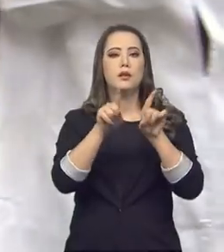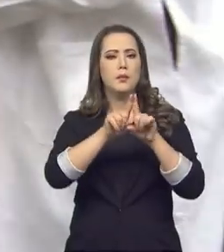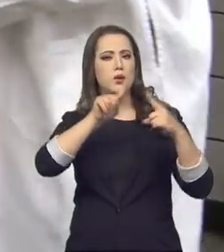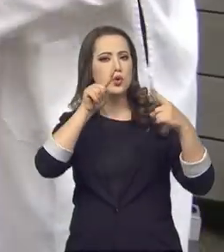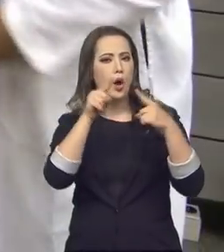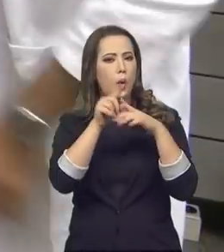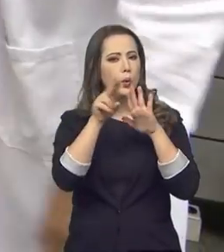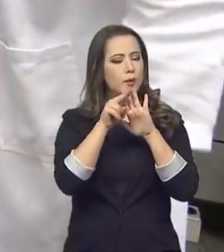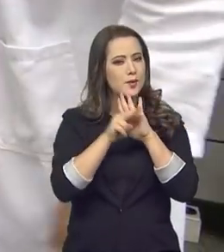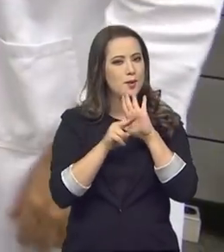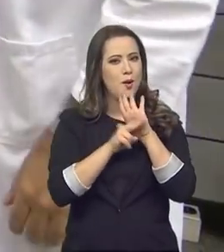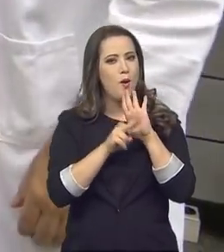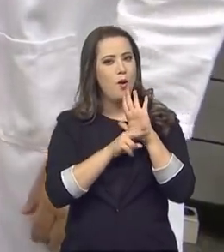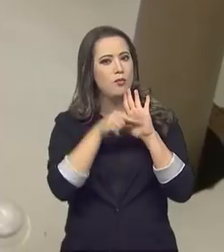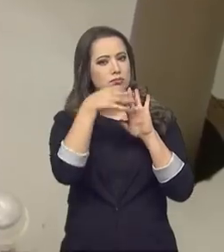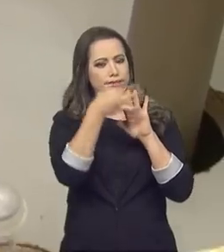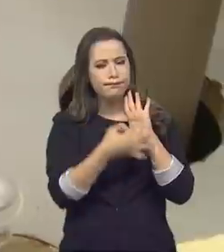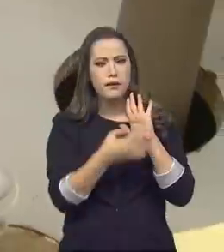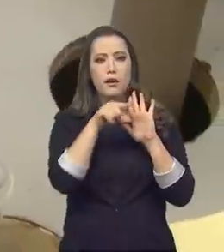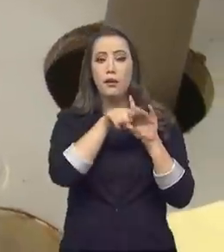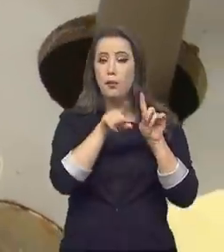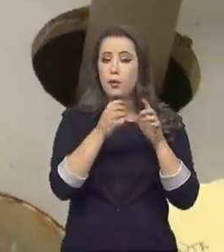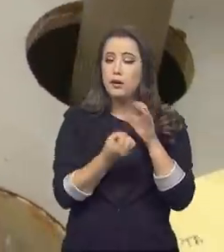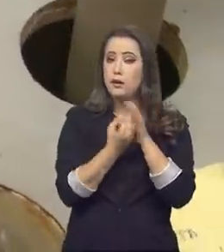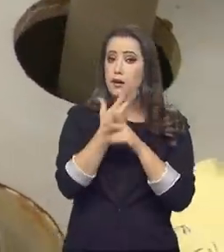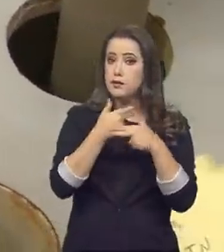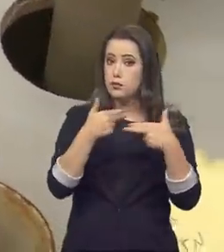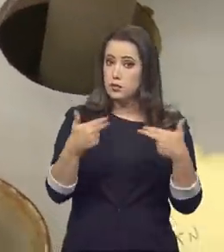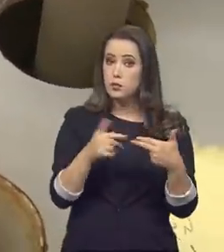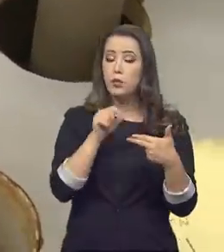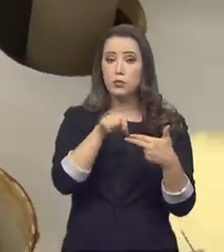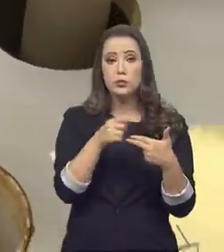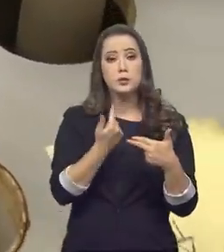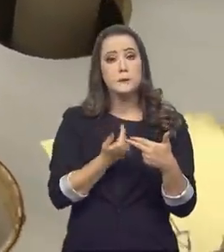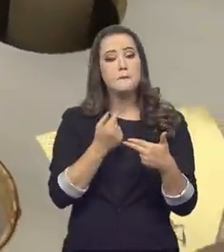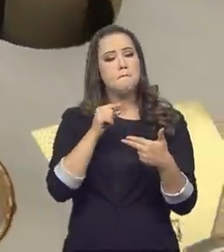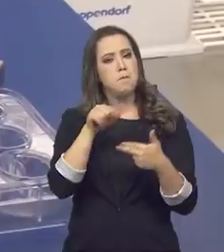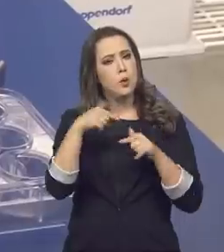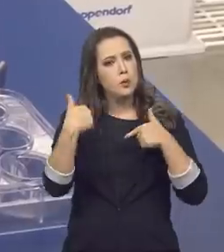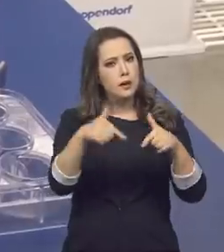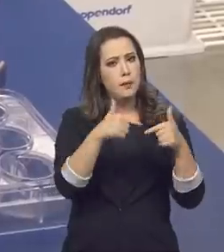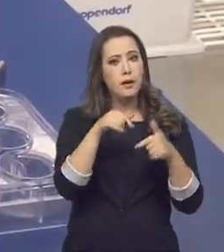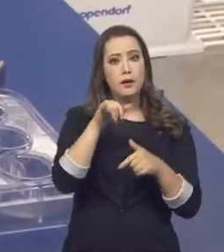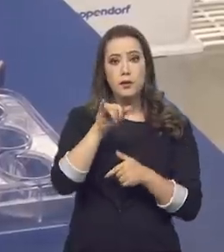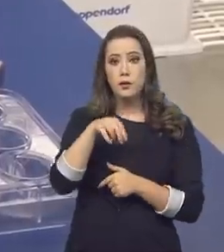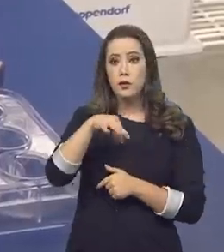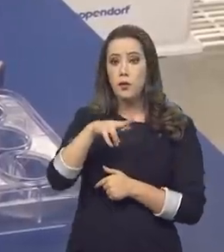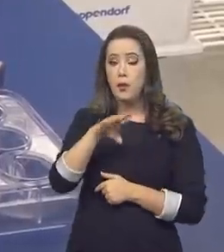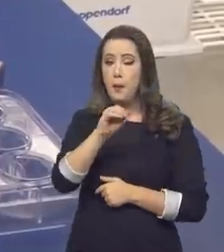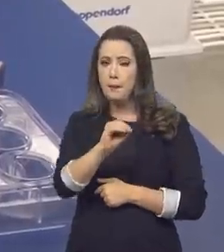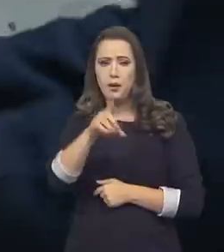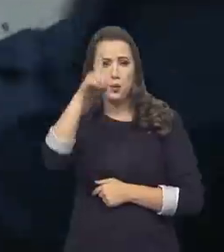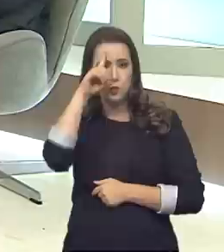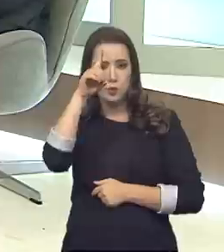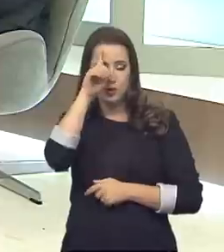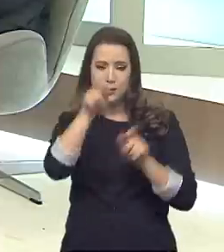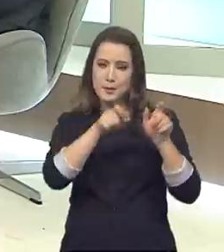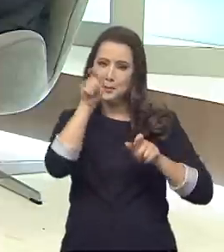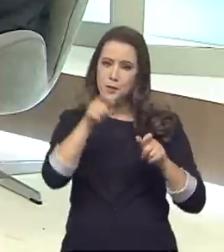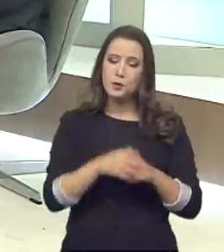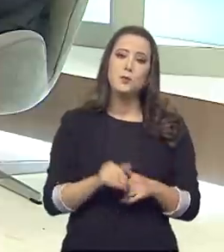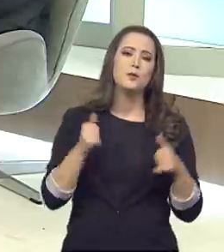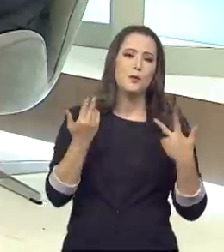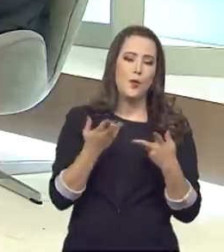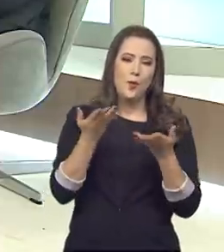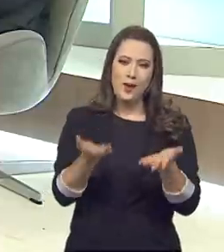conformidade a normas e regulamentos na elaboração de um produto. O trabalho do Inmetro está no dia a dia das pessoas. E